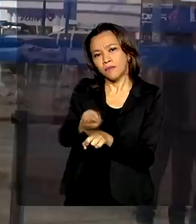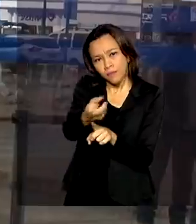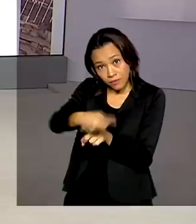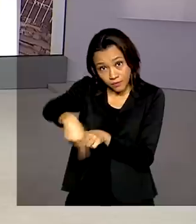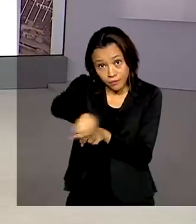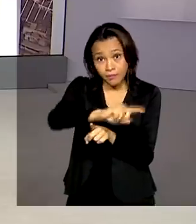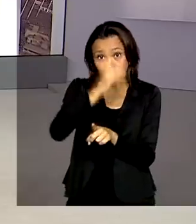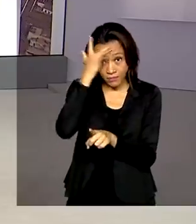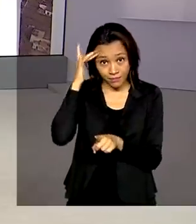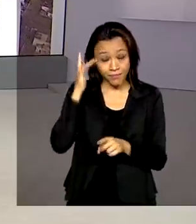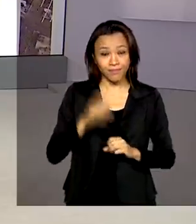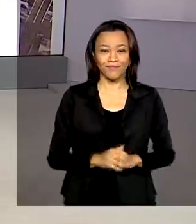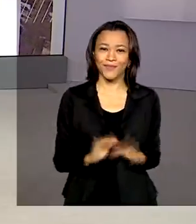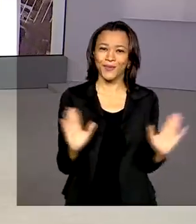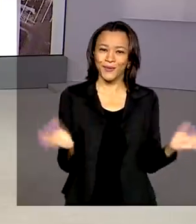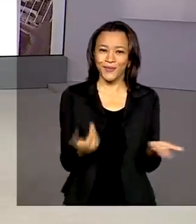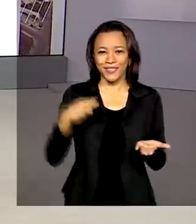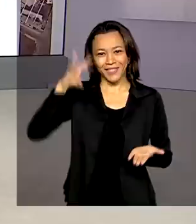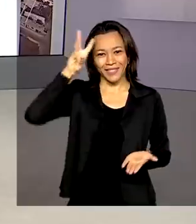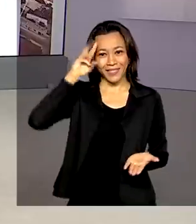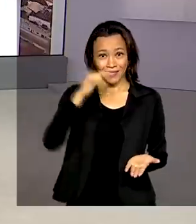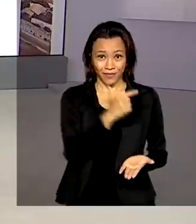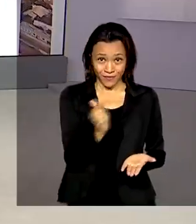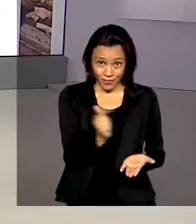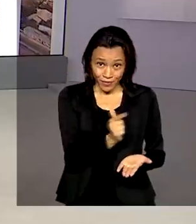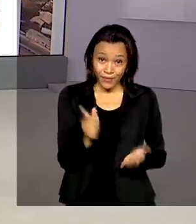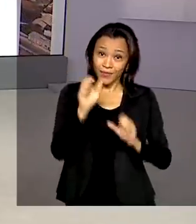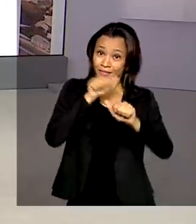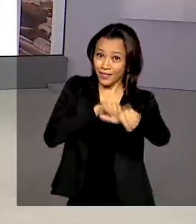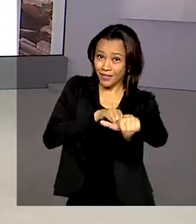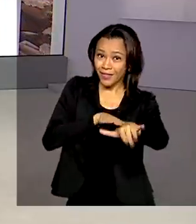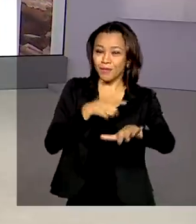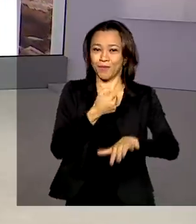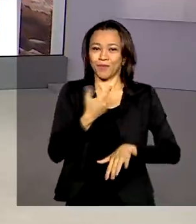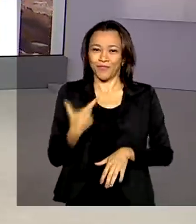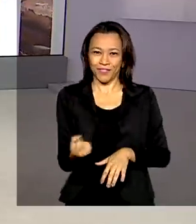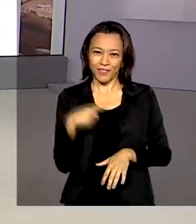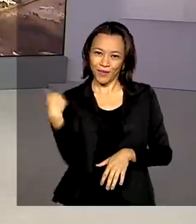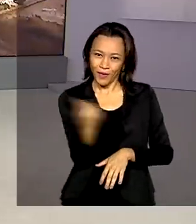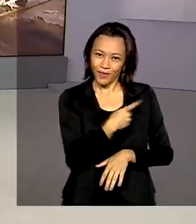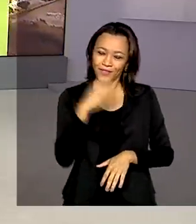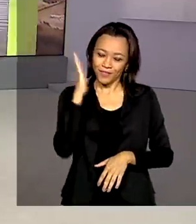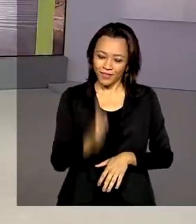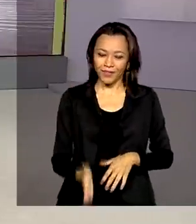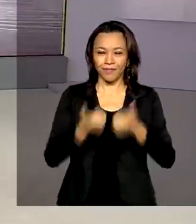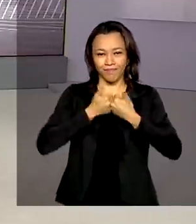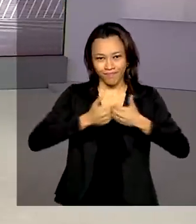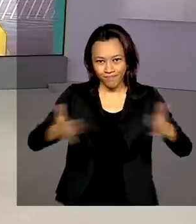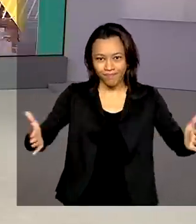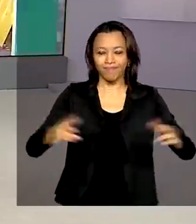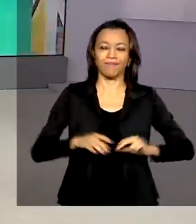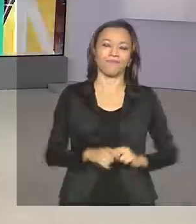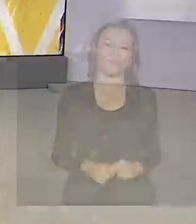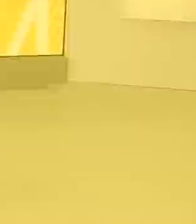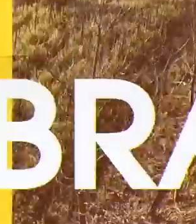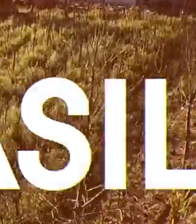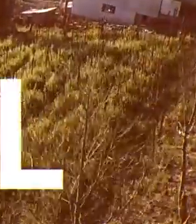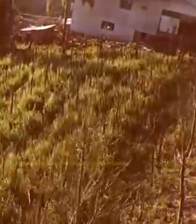brasileiros. Hoje é terça-feira, 22 de setembro de 2020. O Brasil em Dia começa agora.